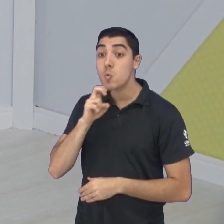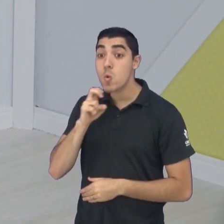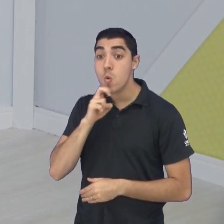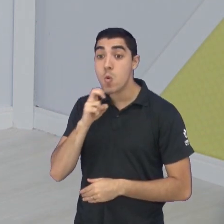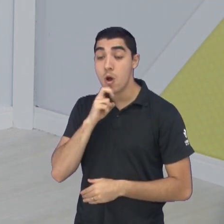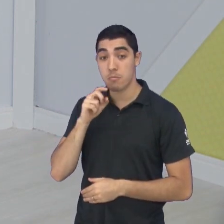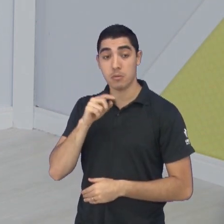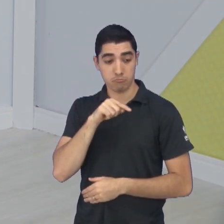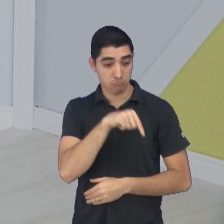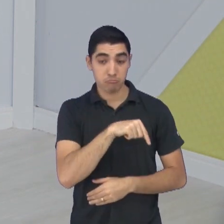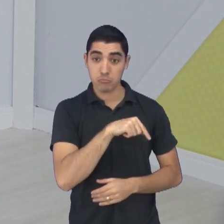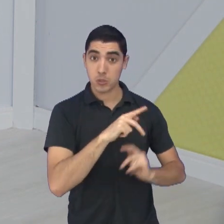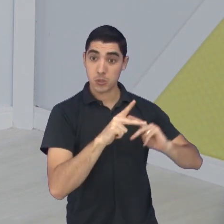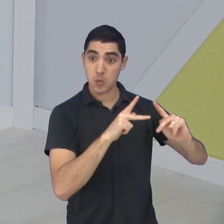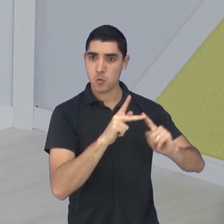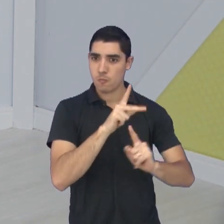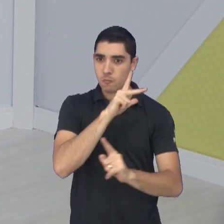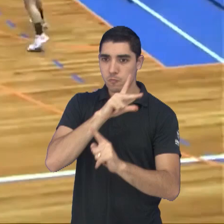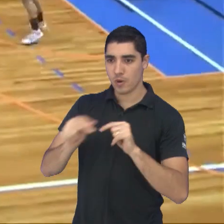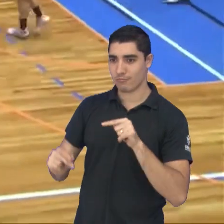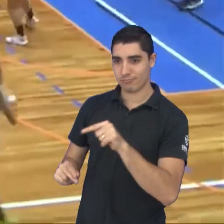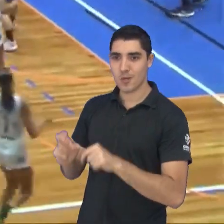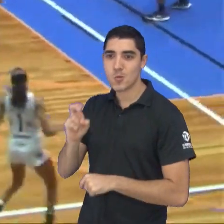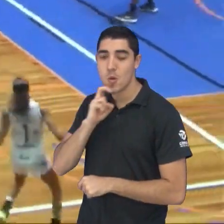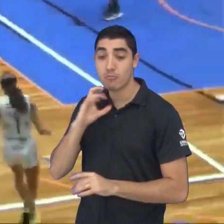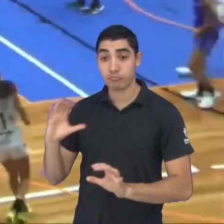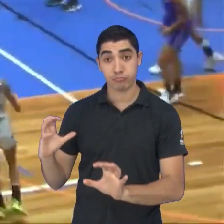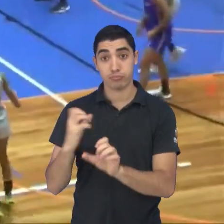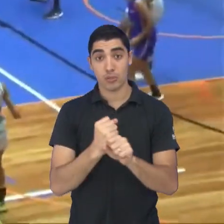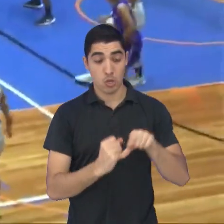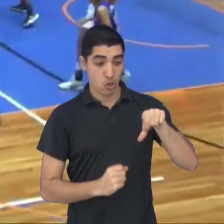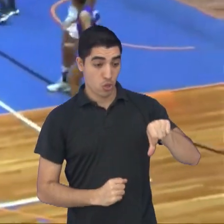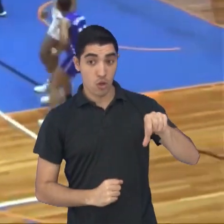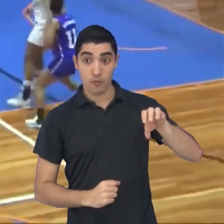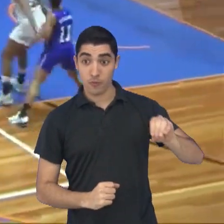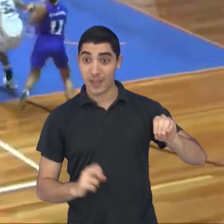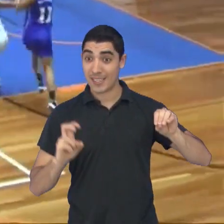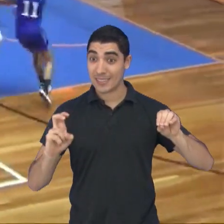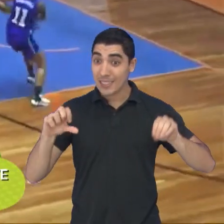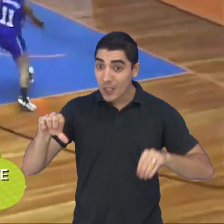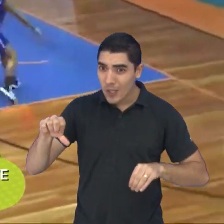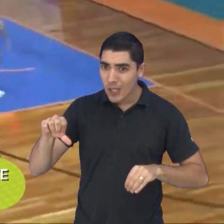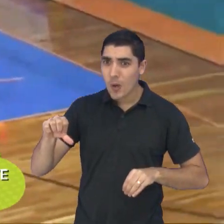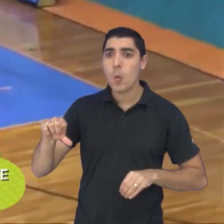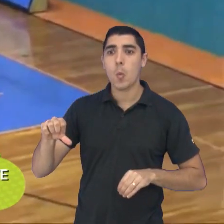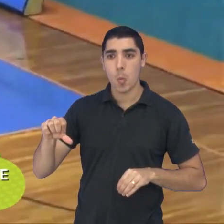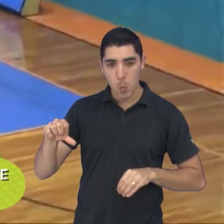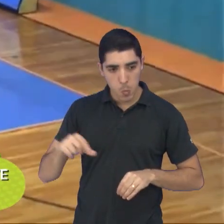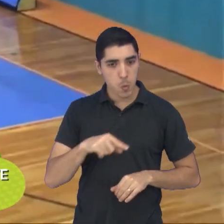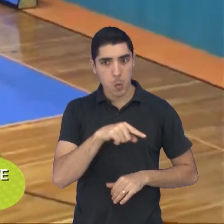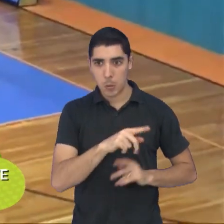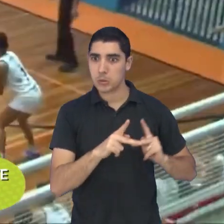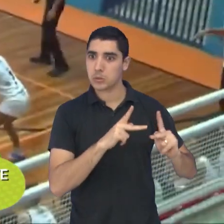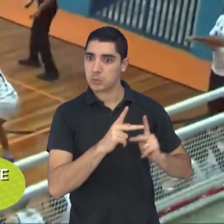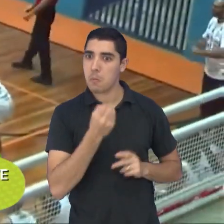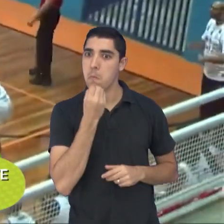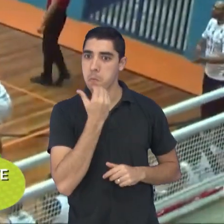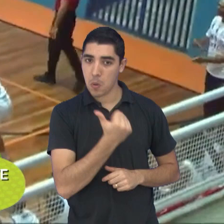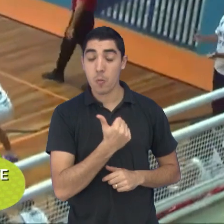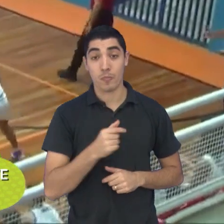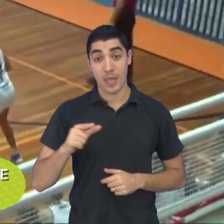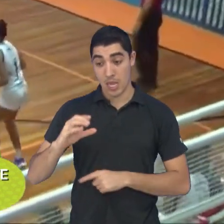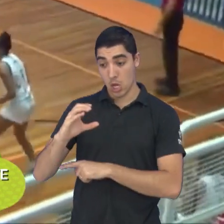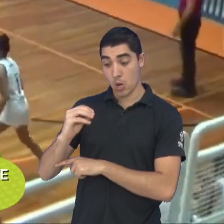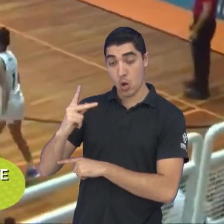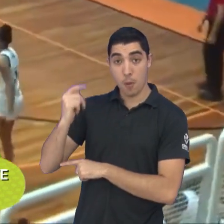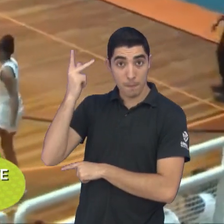donas da casa do Pro Esporte Basquete pelo placar de 90 a 59. Placar bom aí para a equipe do São José. Pela Copa Paulista,